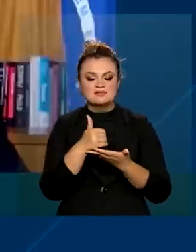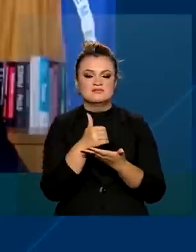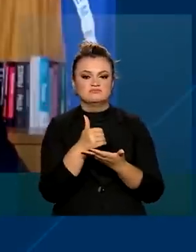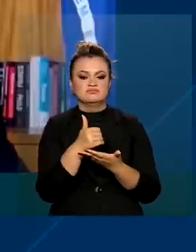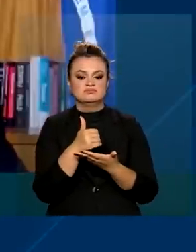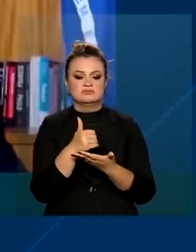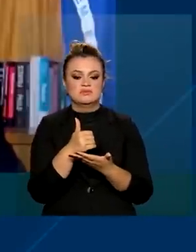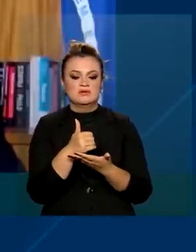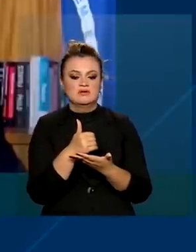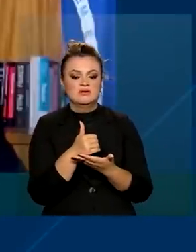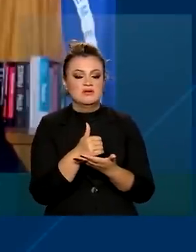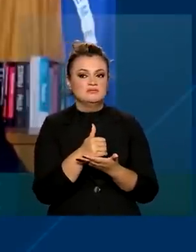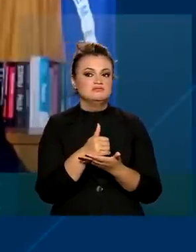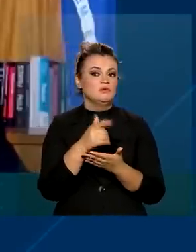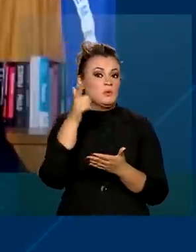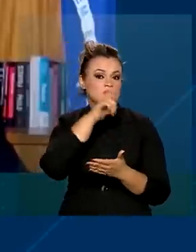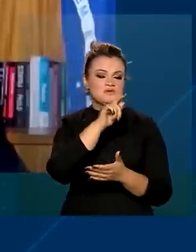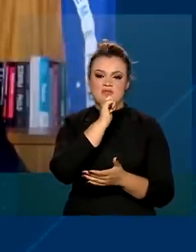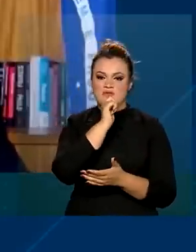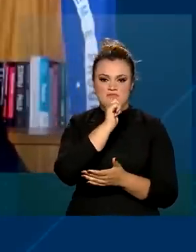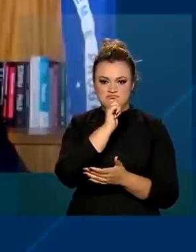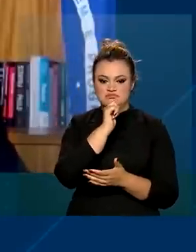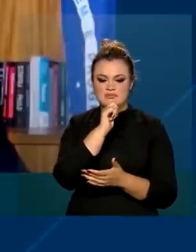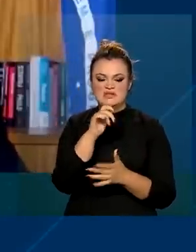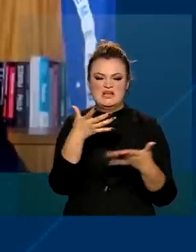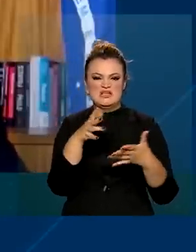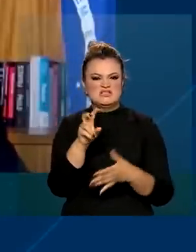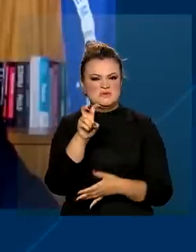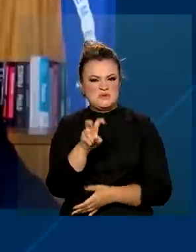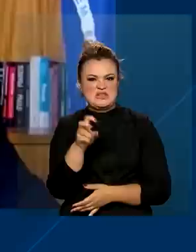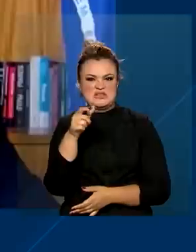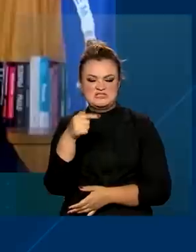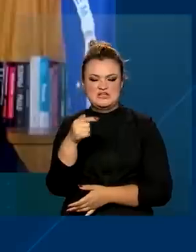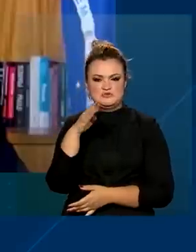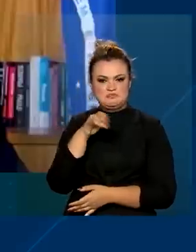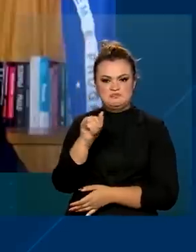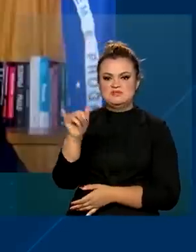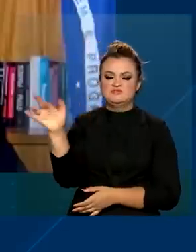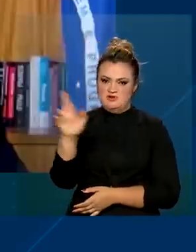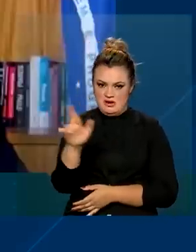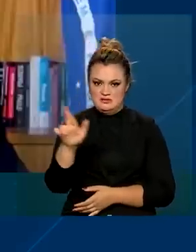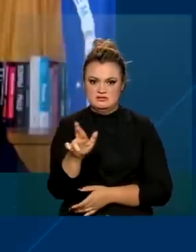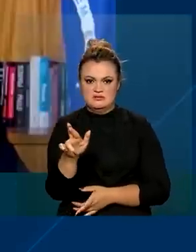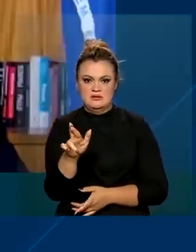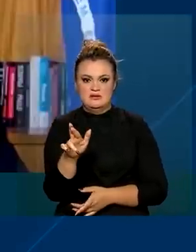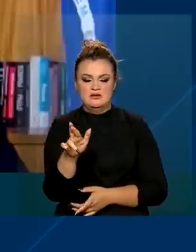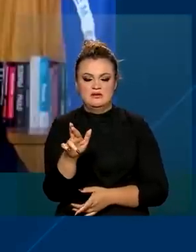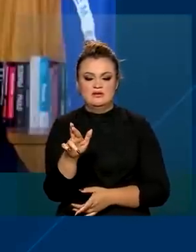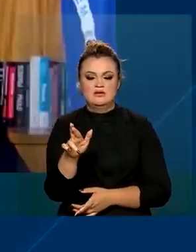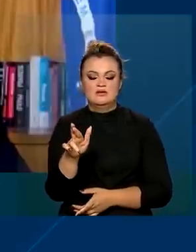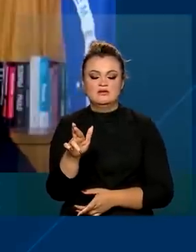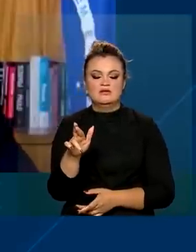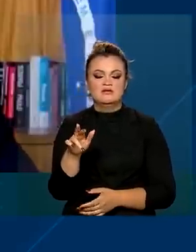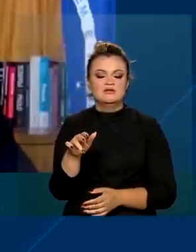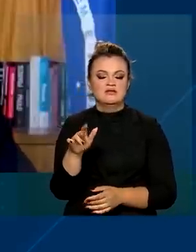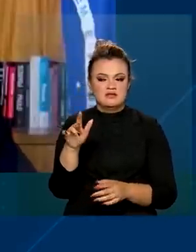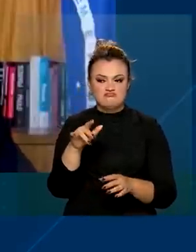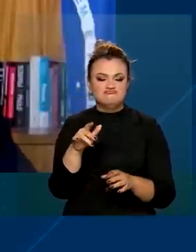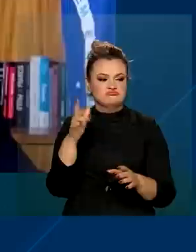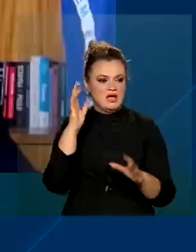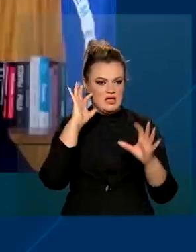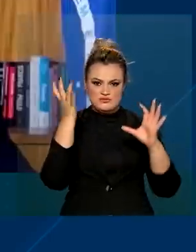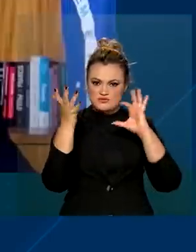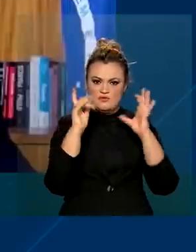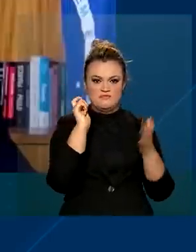ainda não orçada, em torno de 57 bilhões de reais, que cobrem exatamente